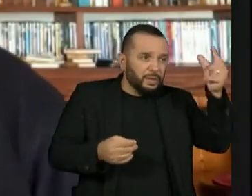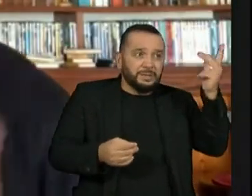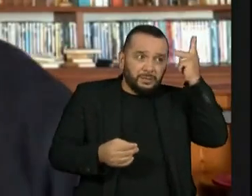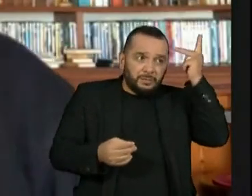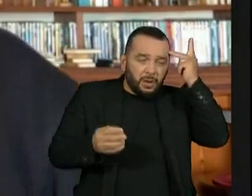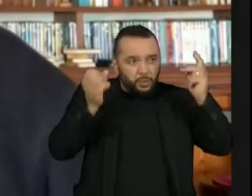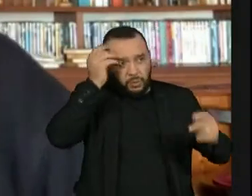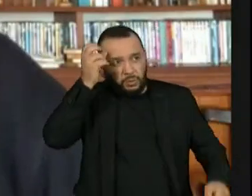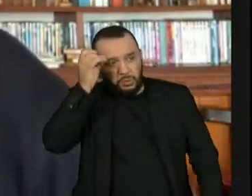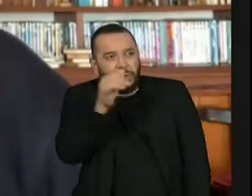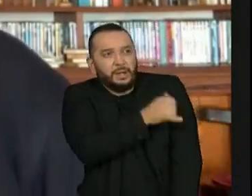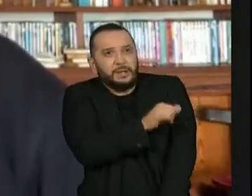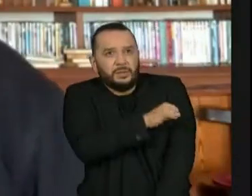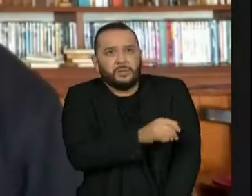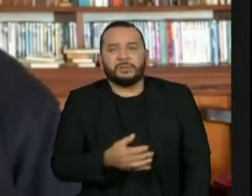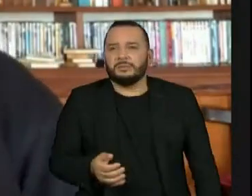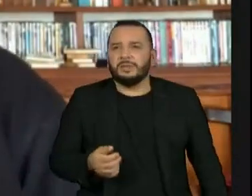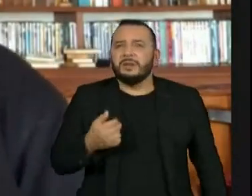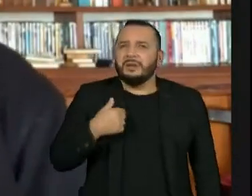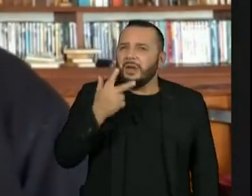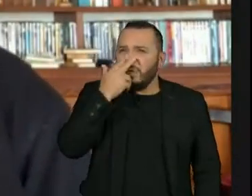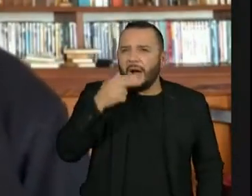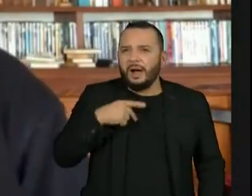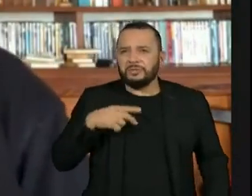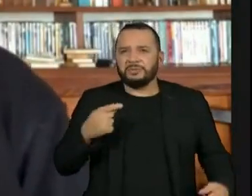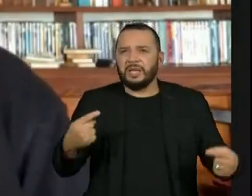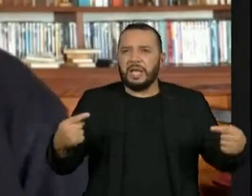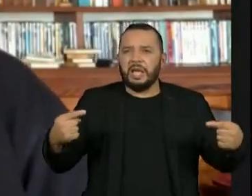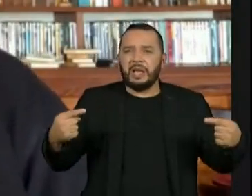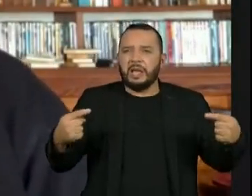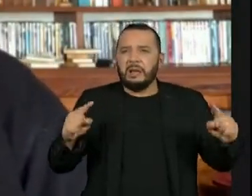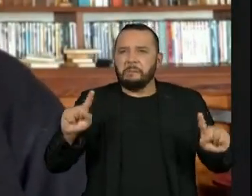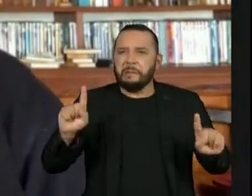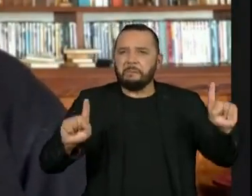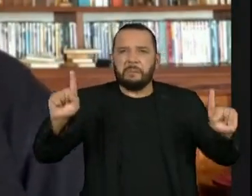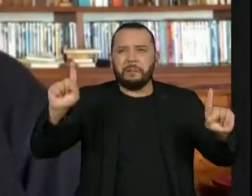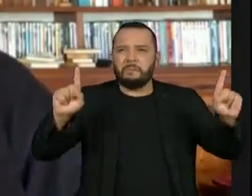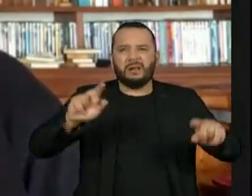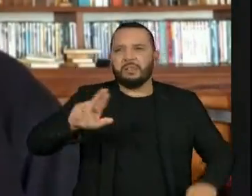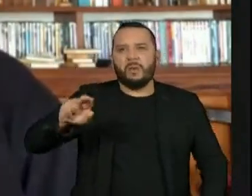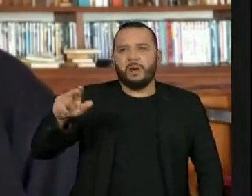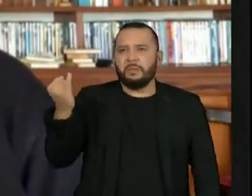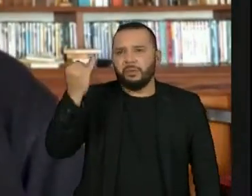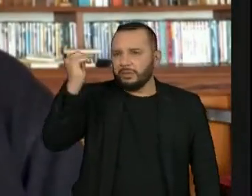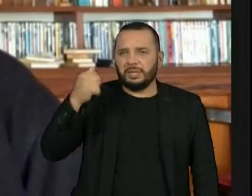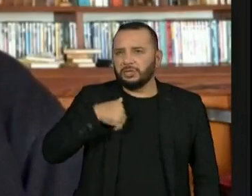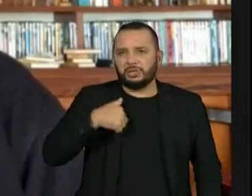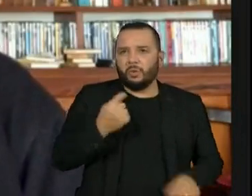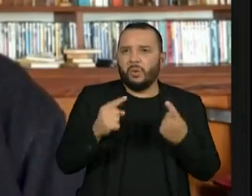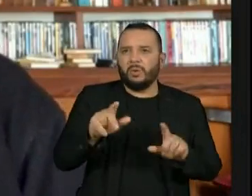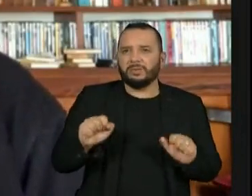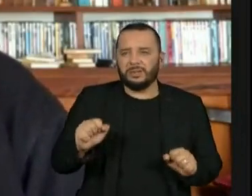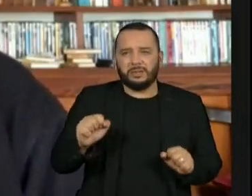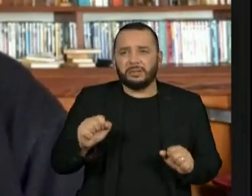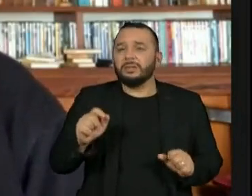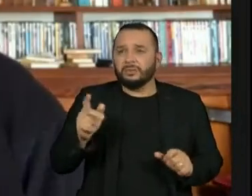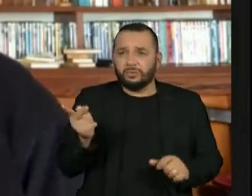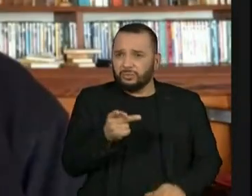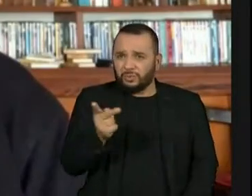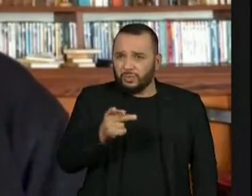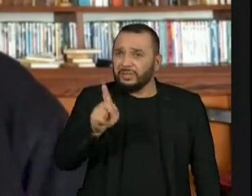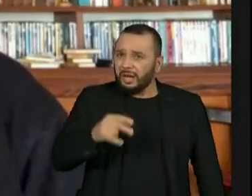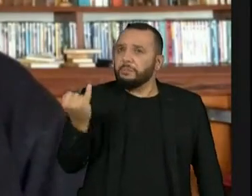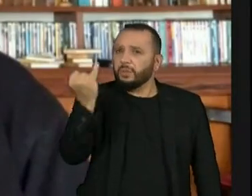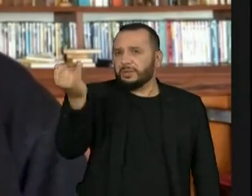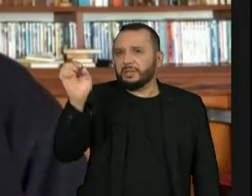Eu acho que essa contraposição não é relevante, eu não faço em momento algum essa contraposição, eu sou contra ela, inclusive, eu